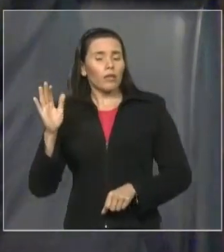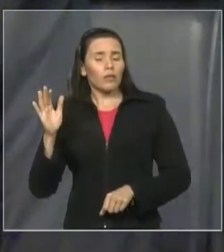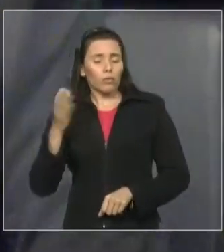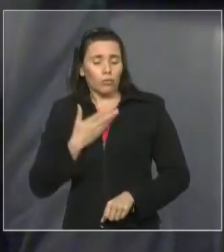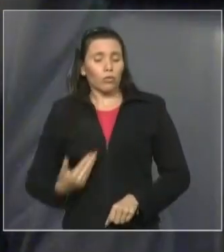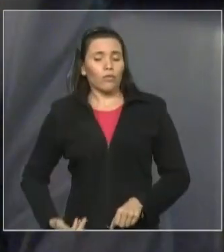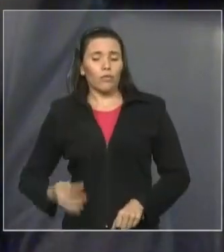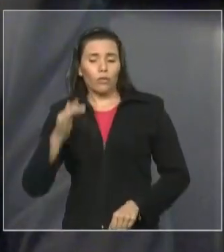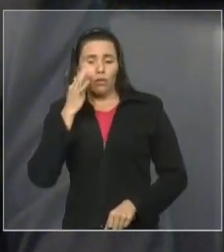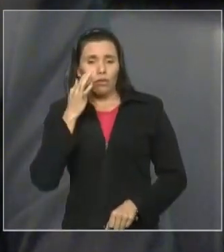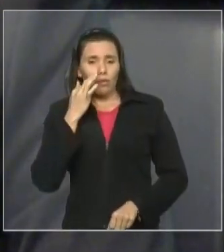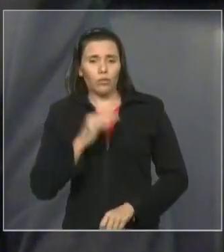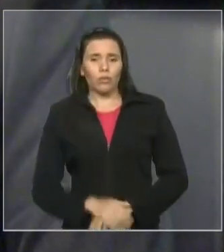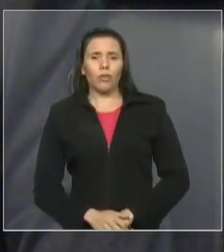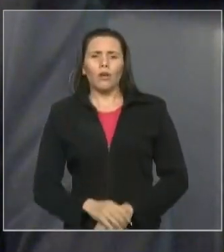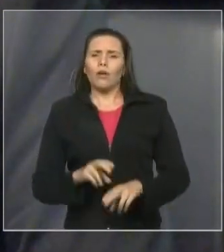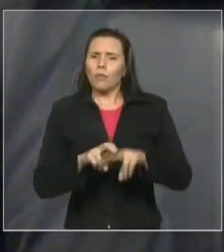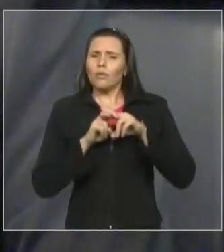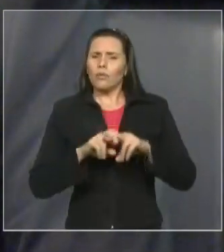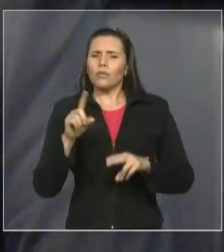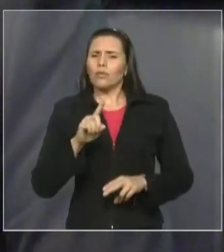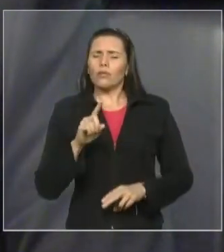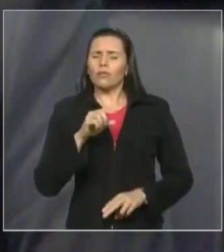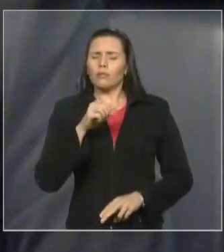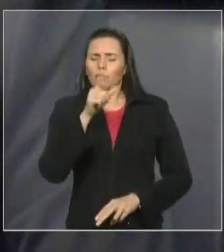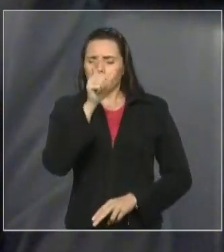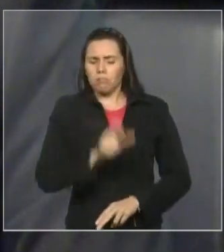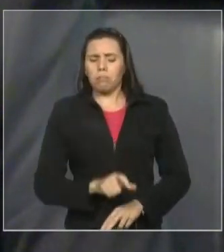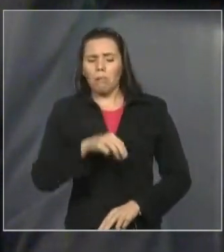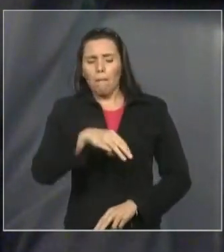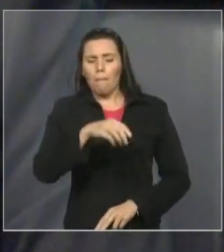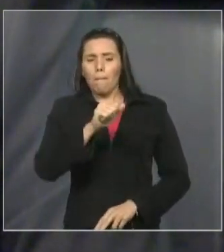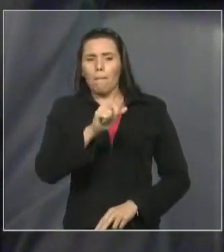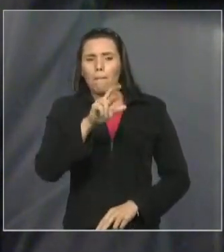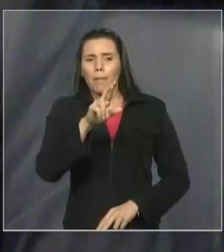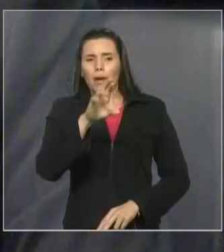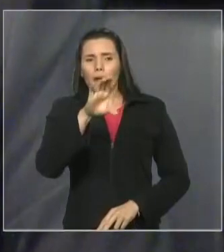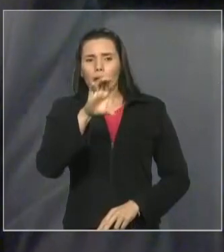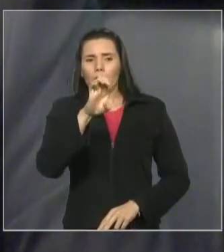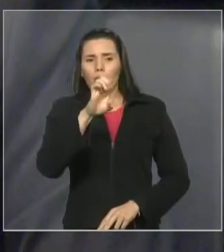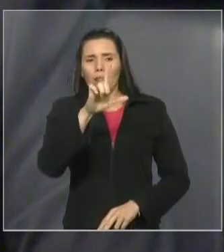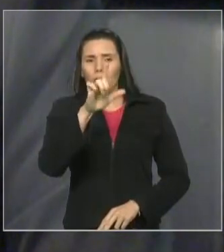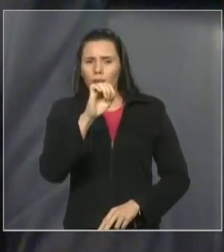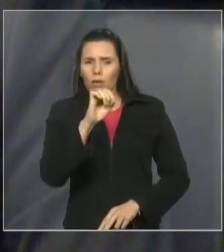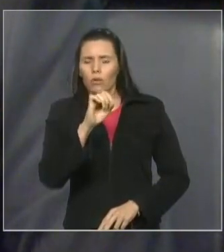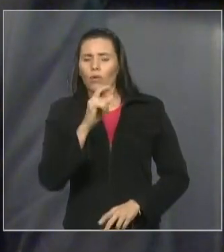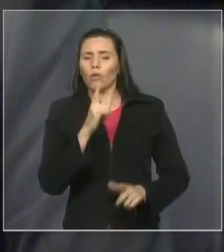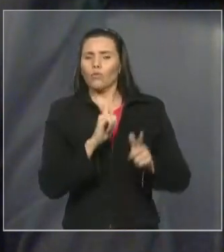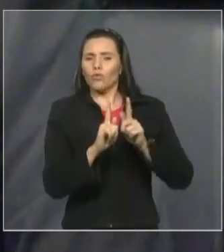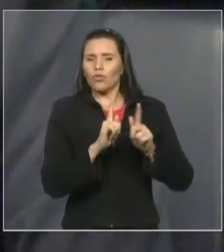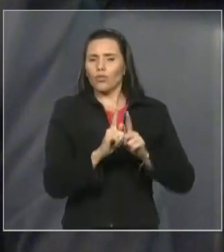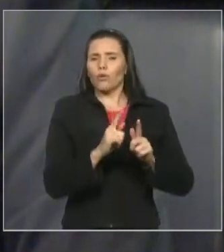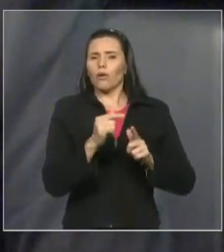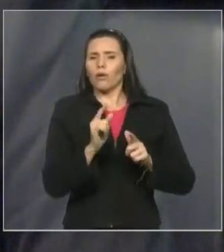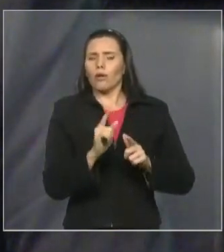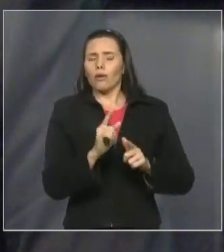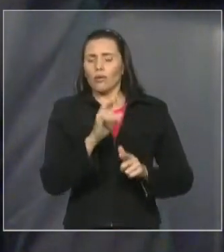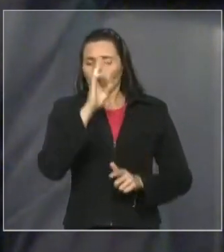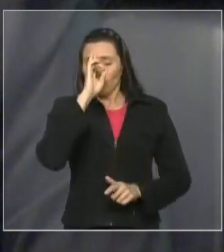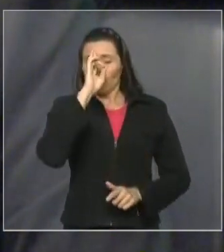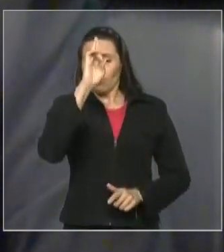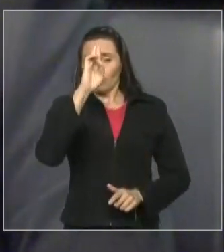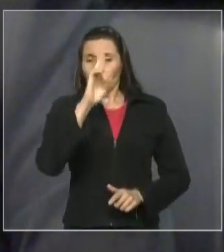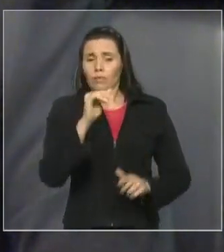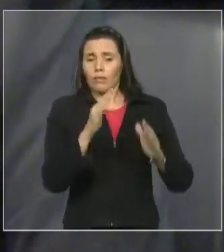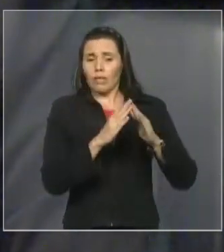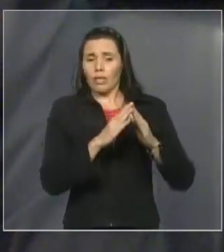Marcelo como, deputado Marcelo, como gestor da Casa Civil. Mas, sobretudo, como pessoa,